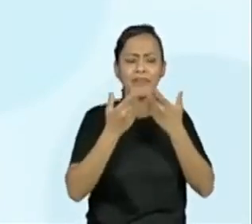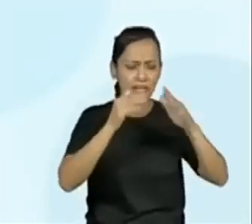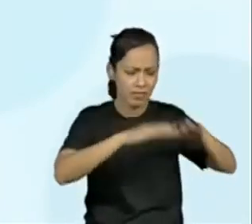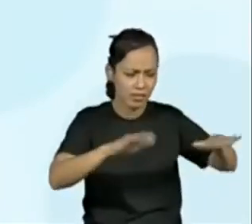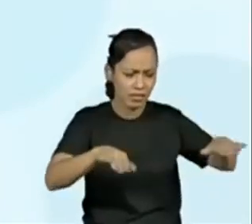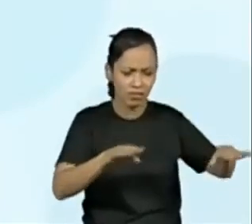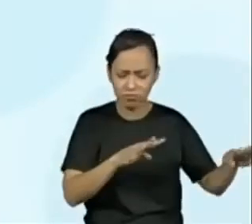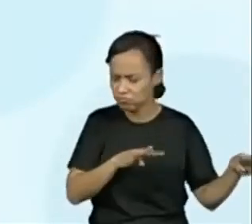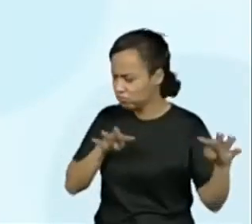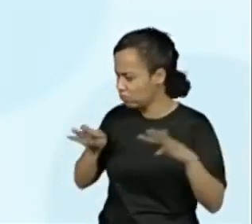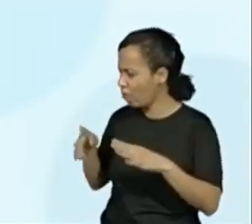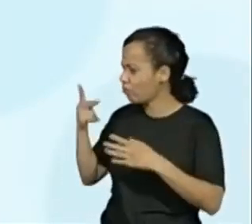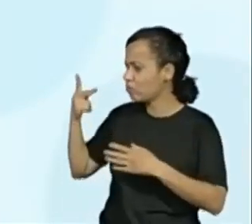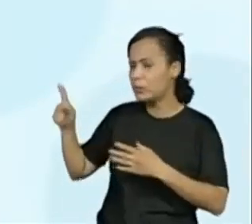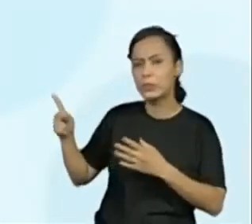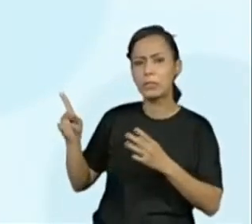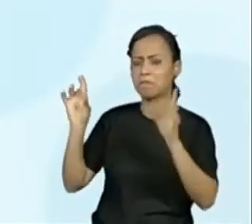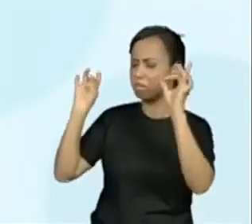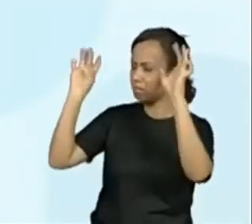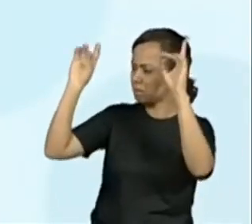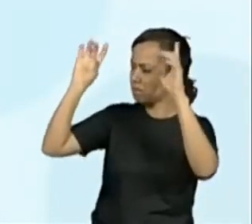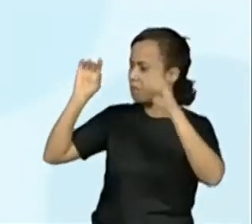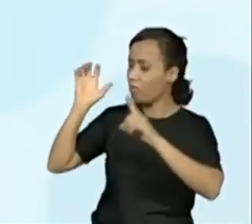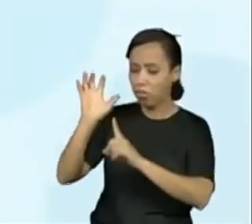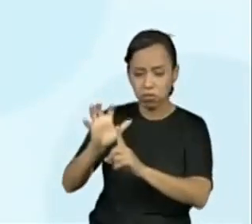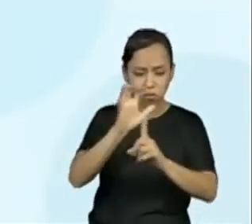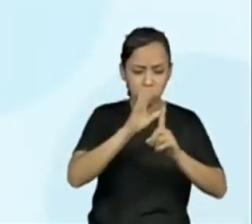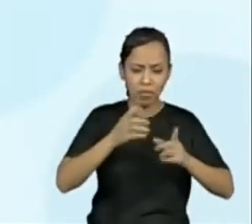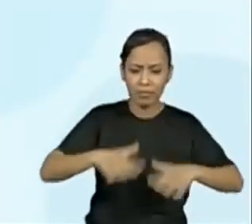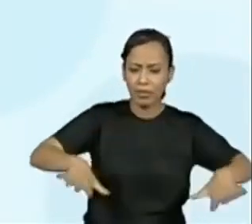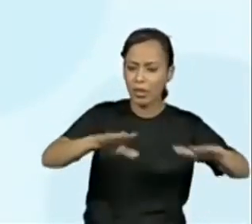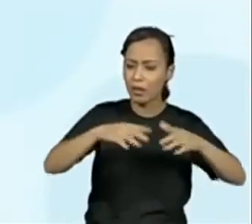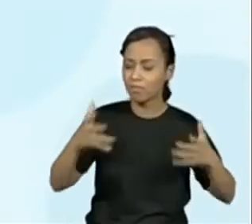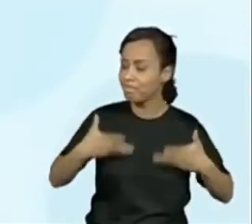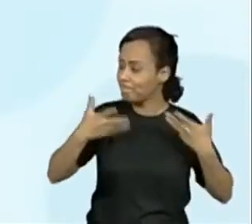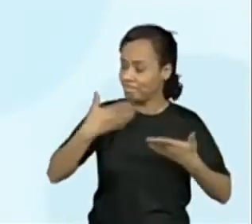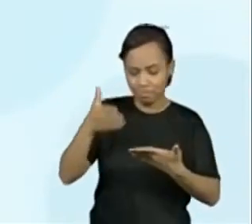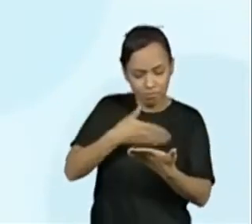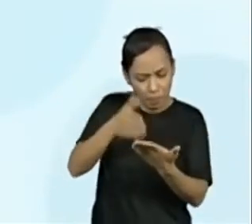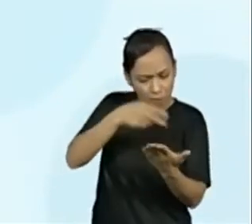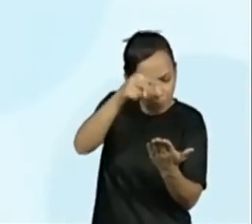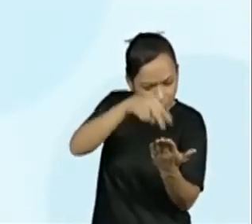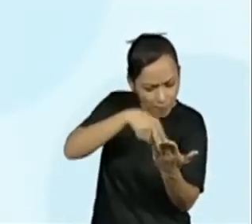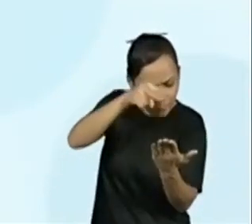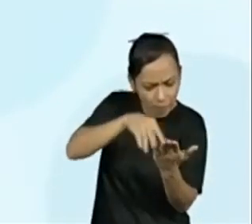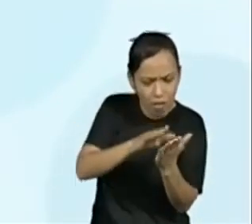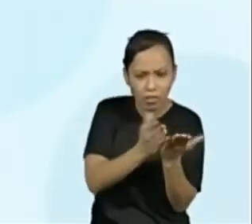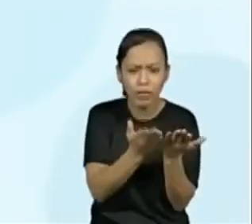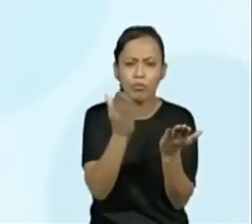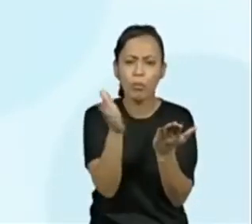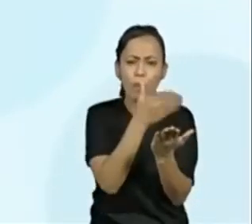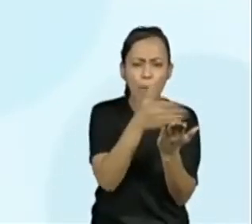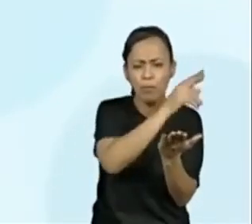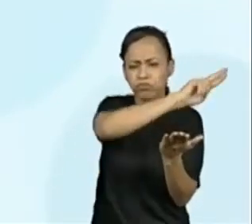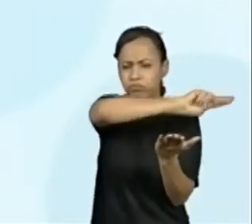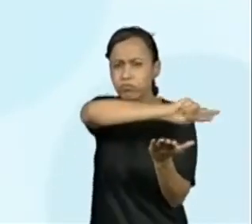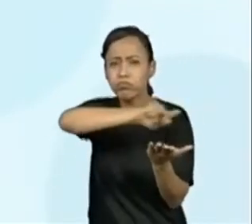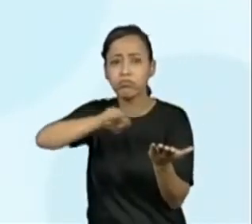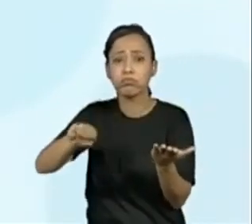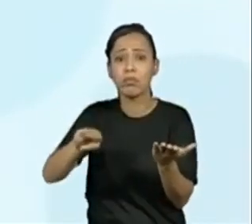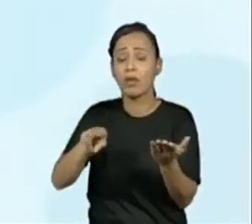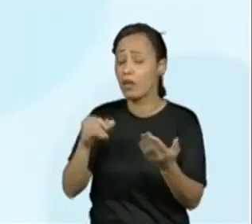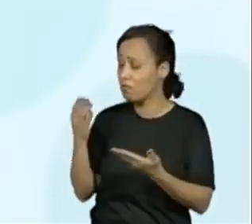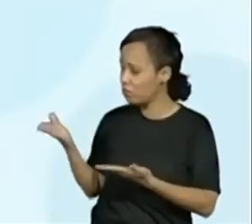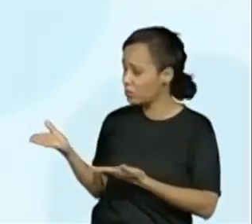como exemplo e entendam o poder de transformação da leitura. A leitura é uma ferramenta de empatia, Adriel,